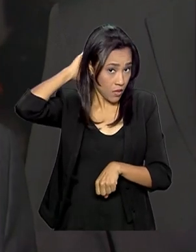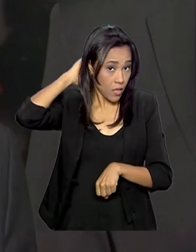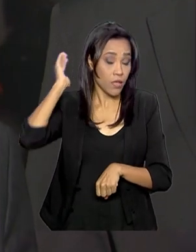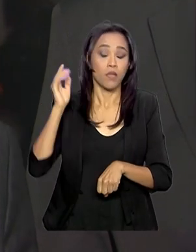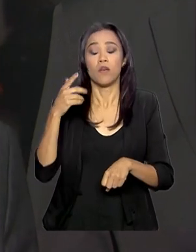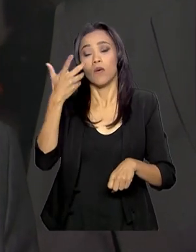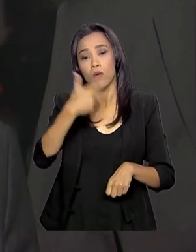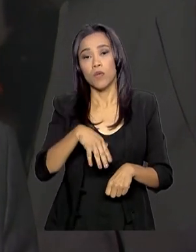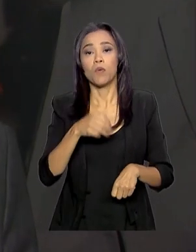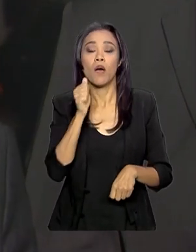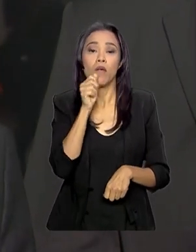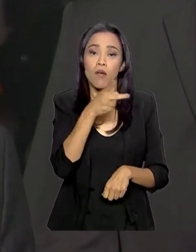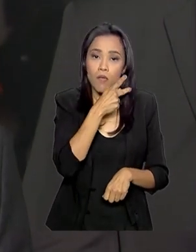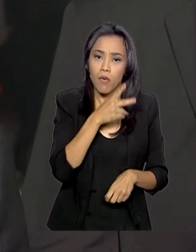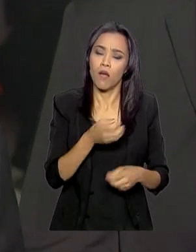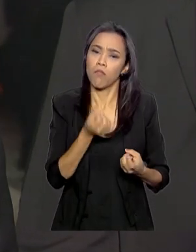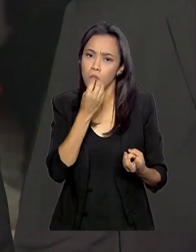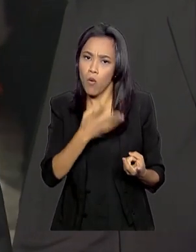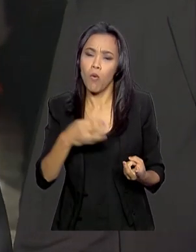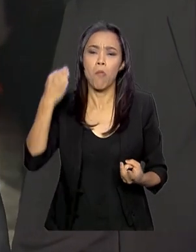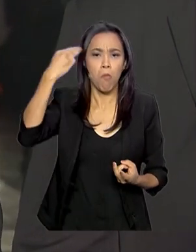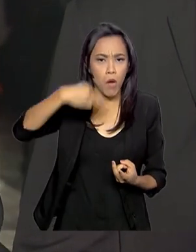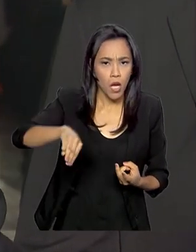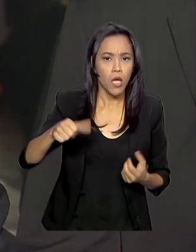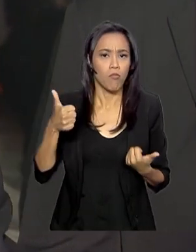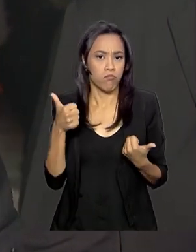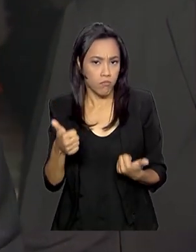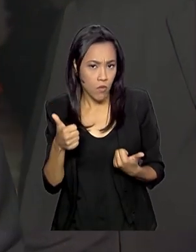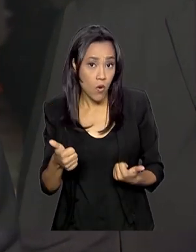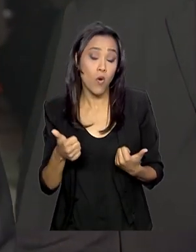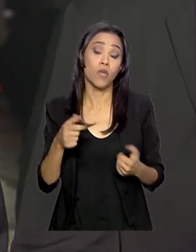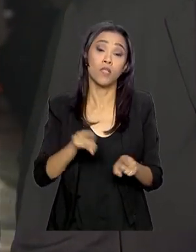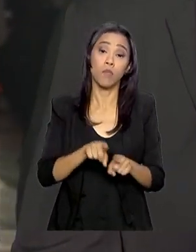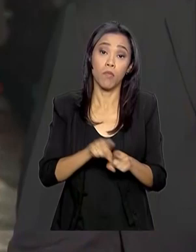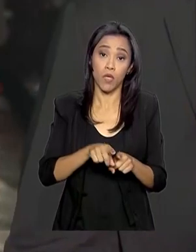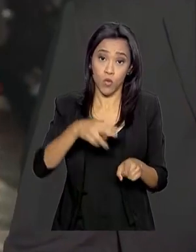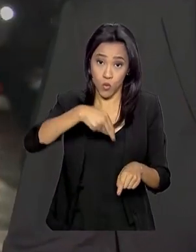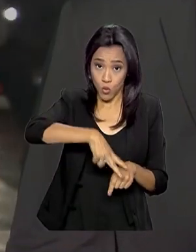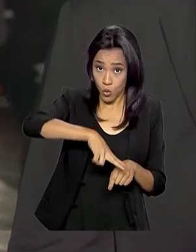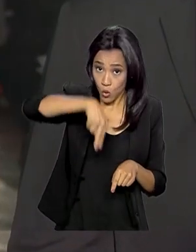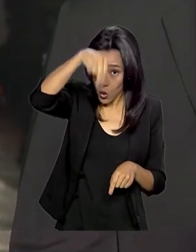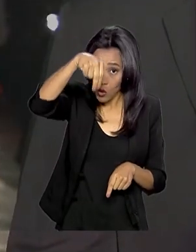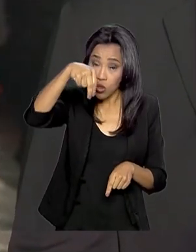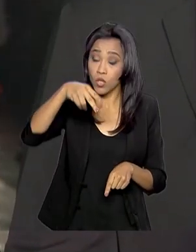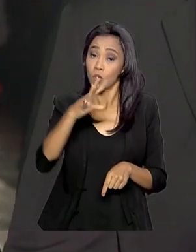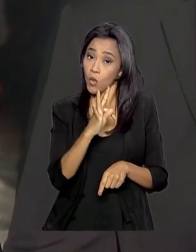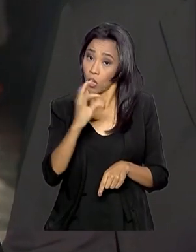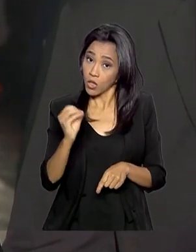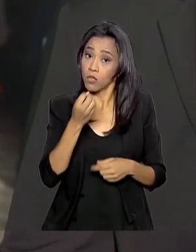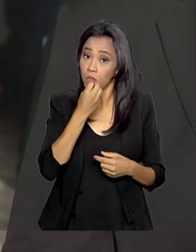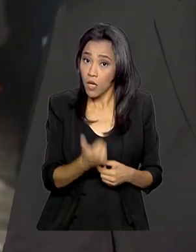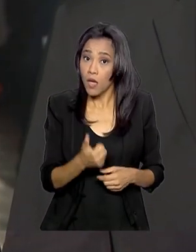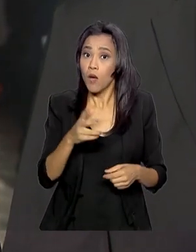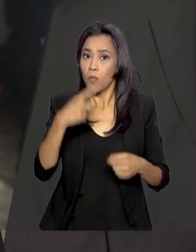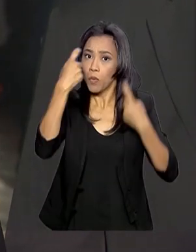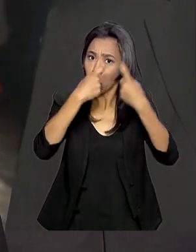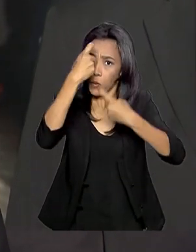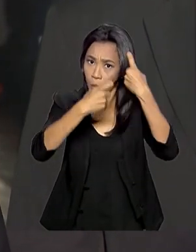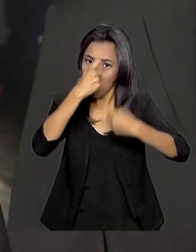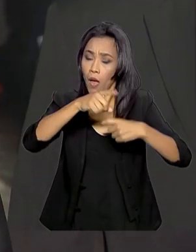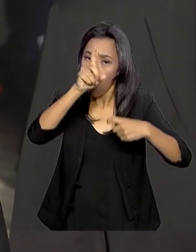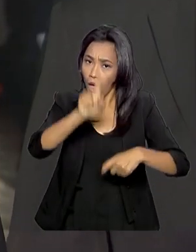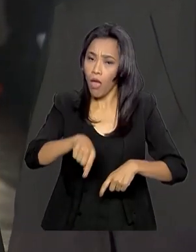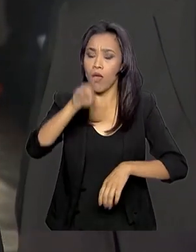relativamente boa, Maranhão também, Norte do Tocantins também. Preocupa um pouco o estado do Pará. Mas o Comandante